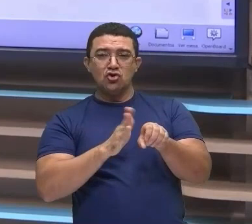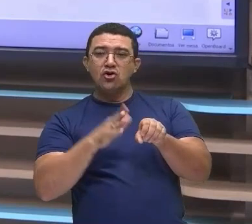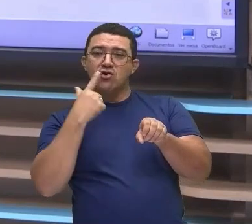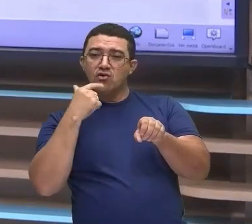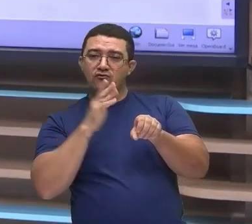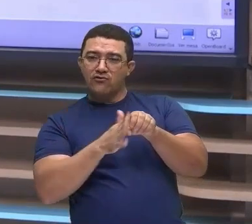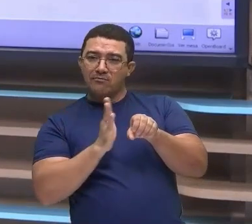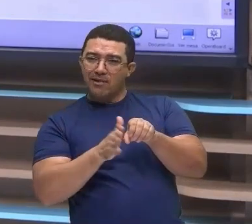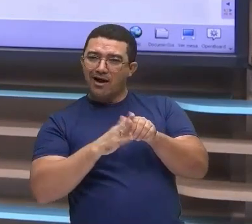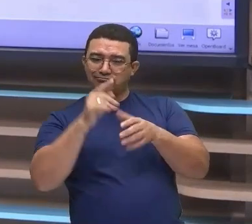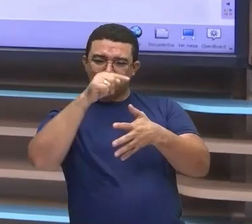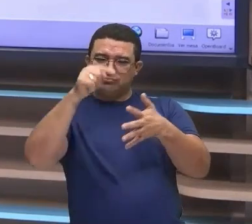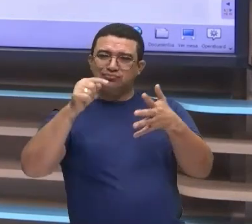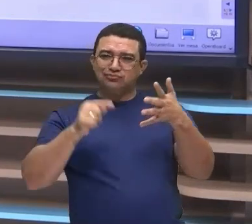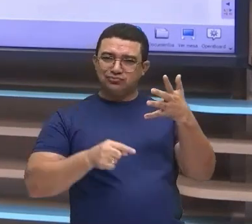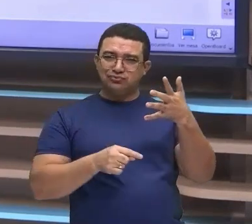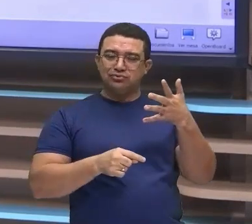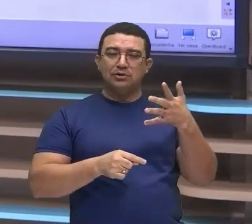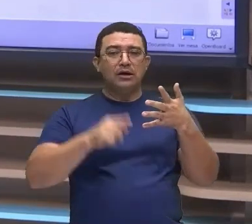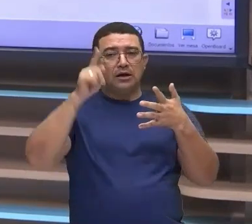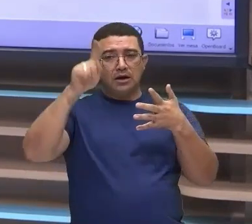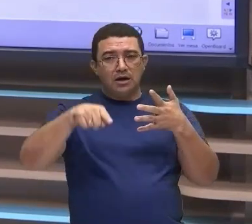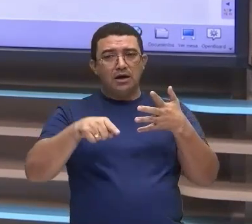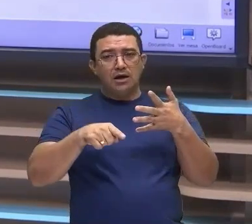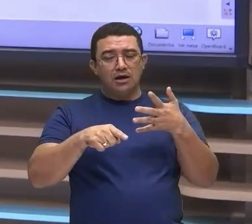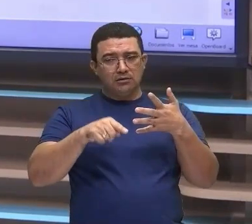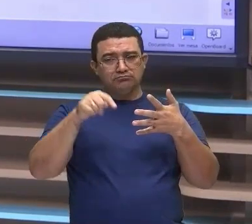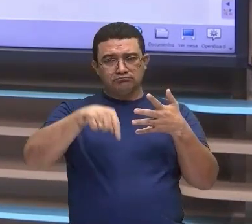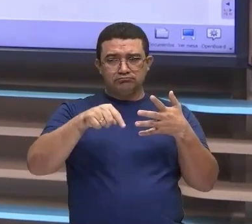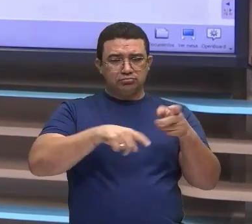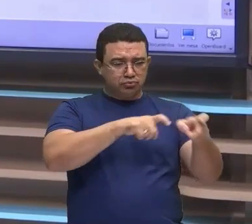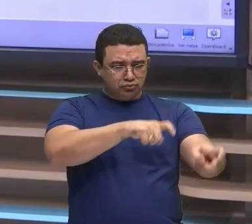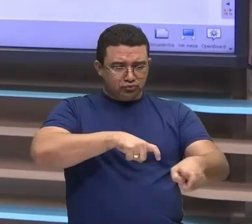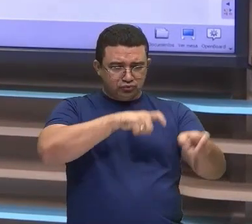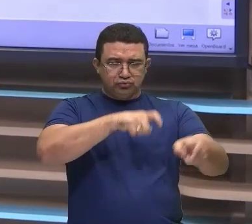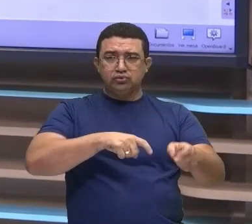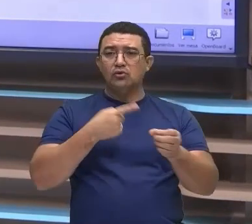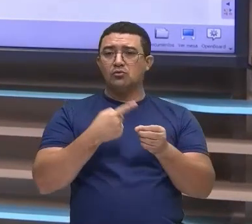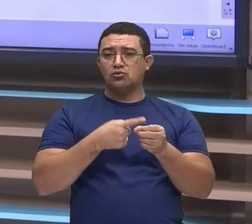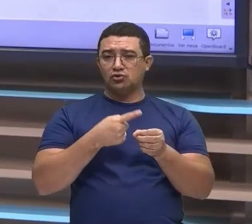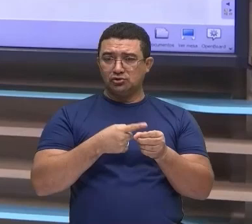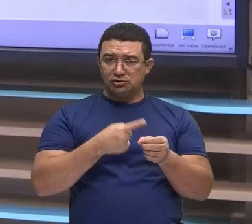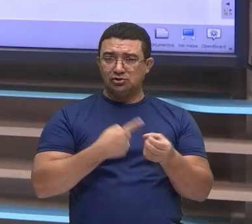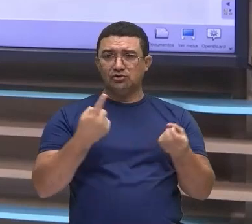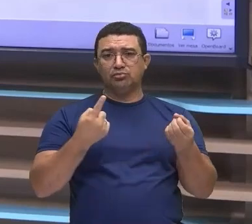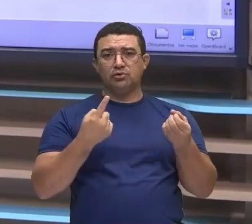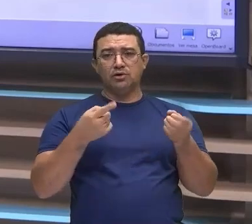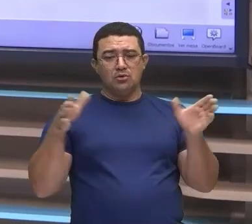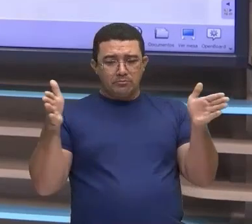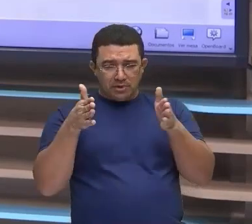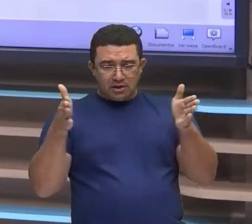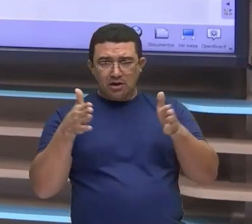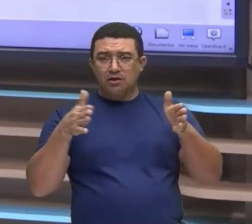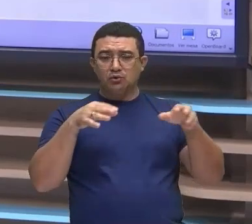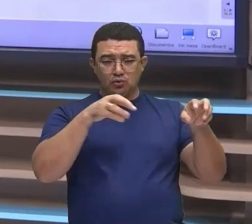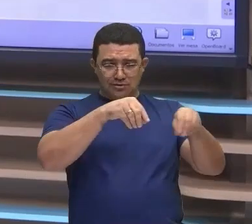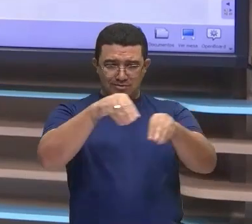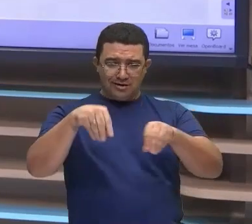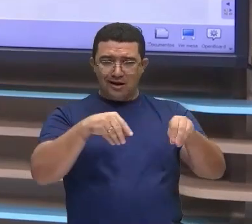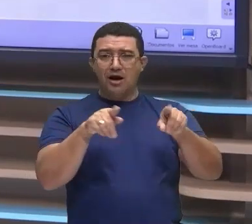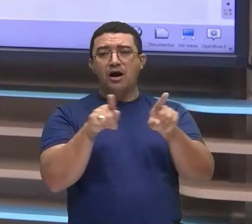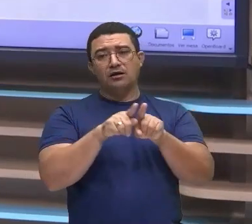da agricultura, que são cultivados, né? Nesses minifúndios, nessas pequenas propriedades, e acaba